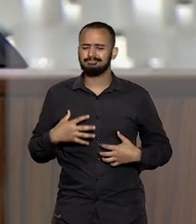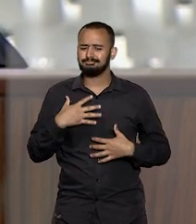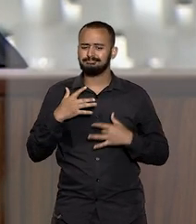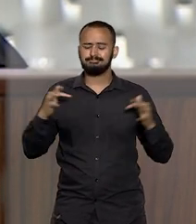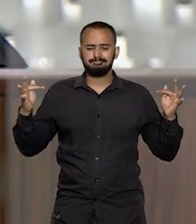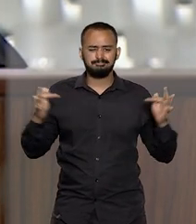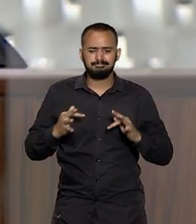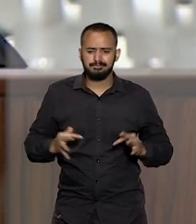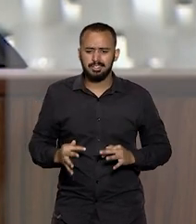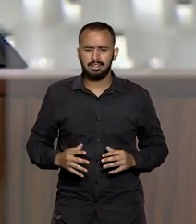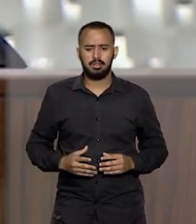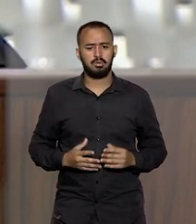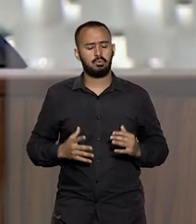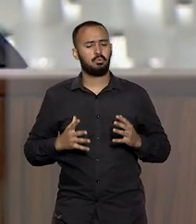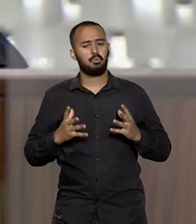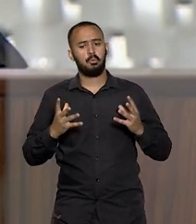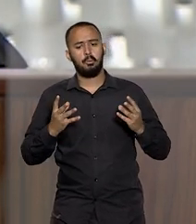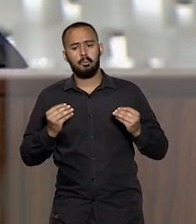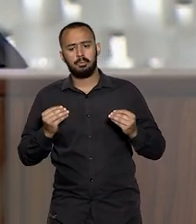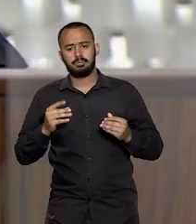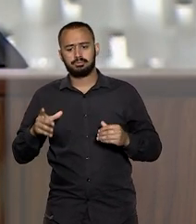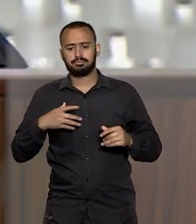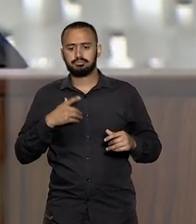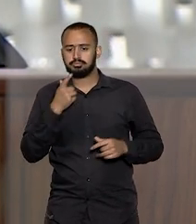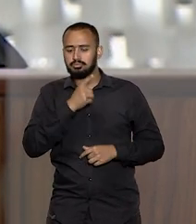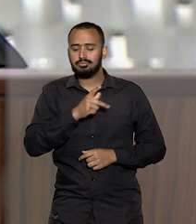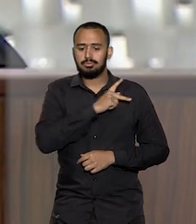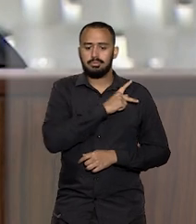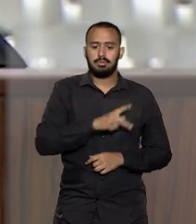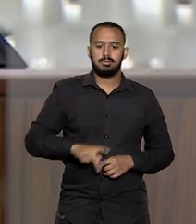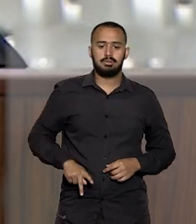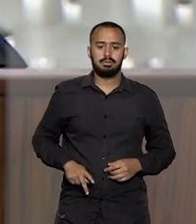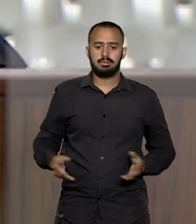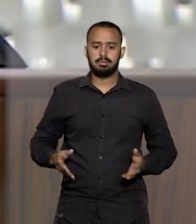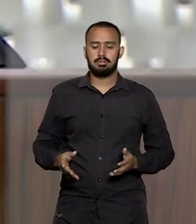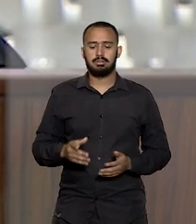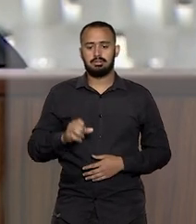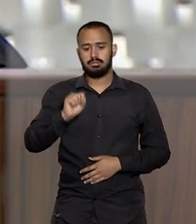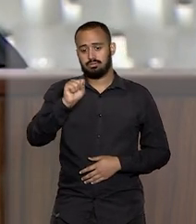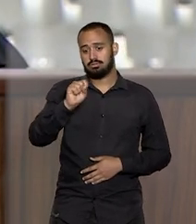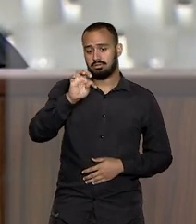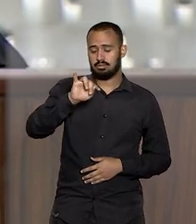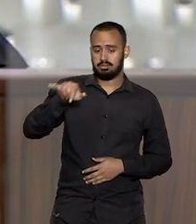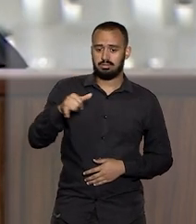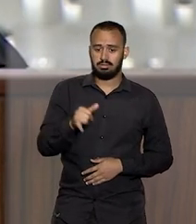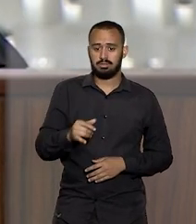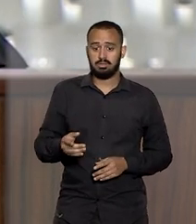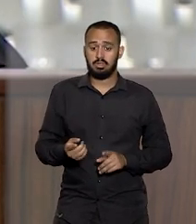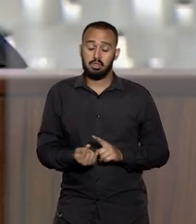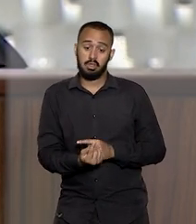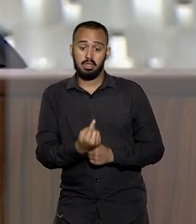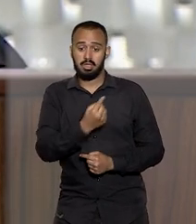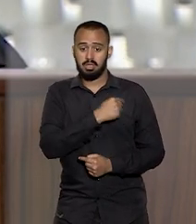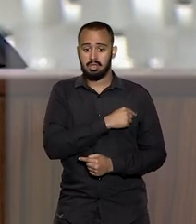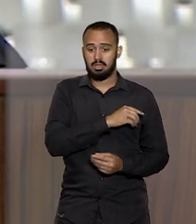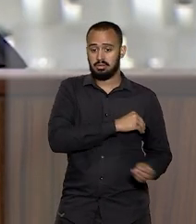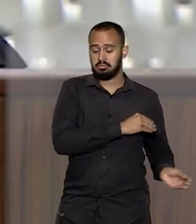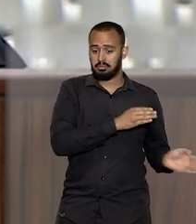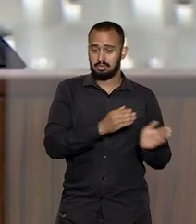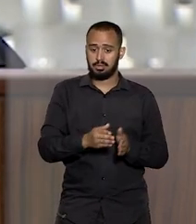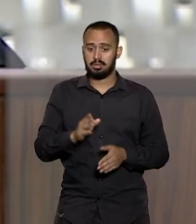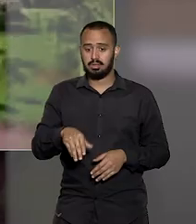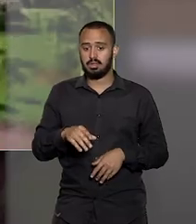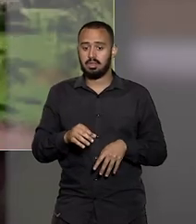a honrosa função de presidir o Egrégio Superior Tribunal de Justiça, sucedendo ao iminente ministro